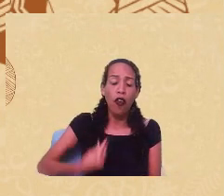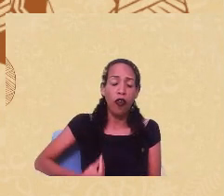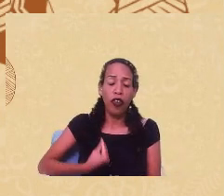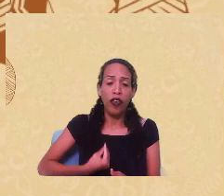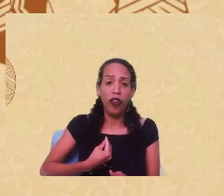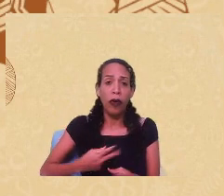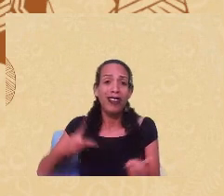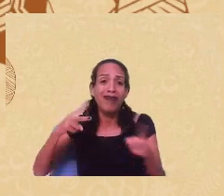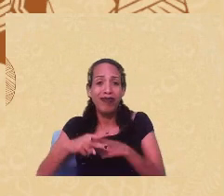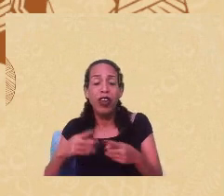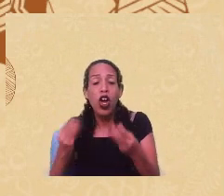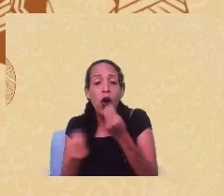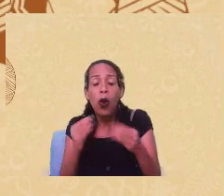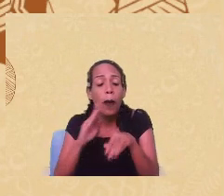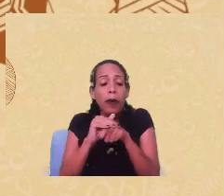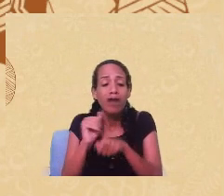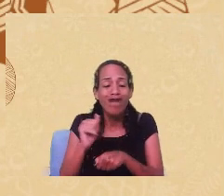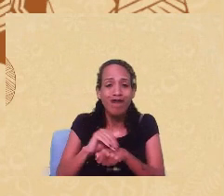acolhidas?